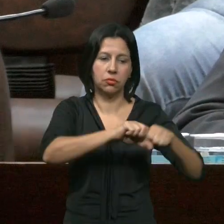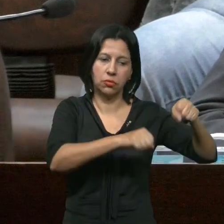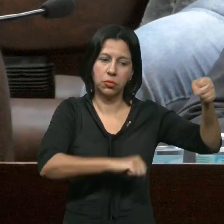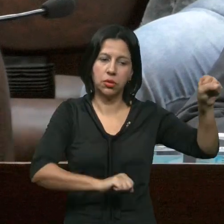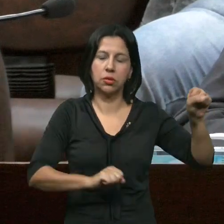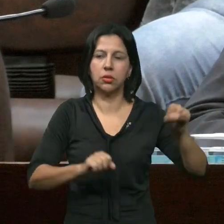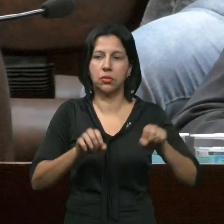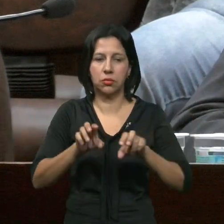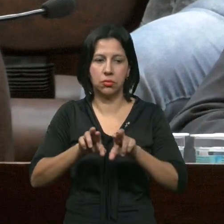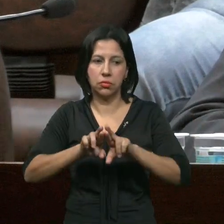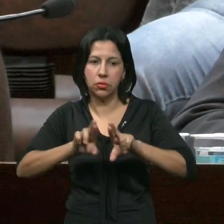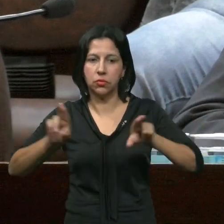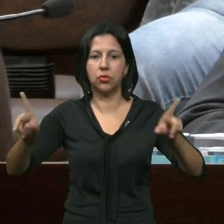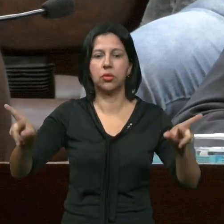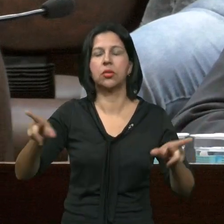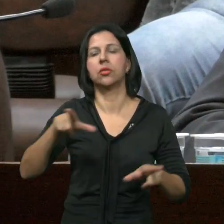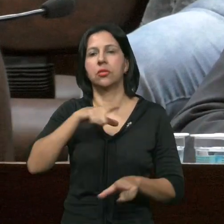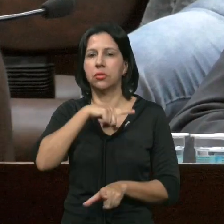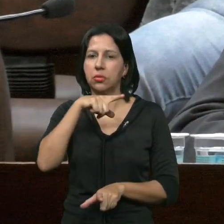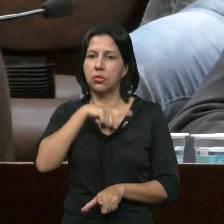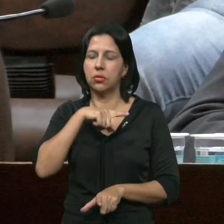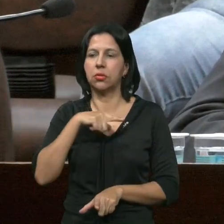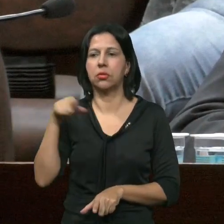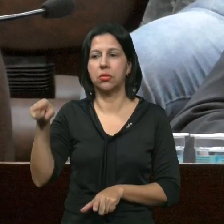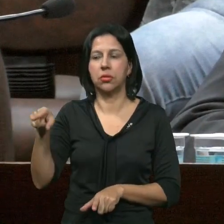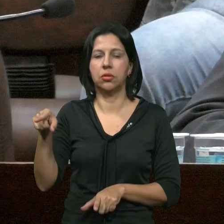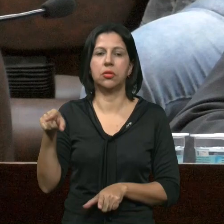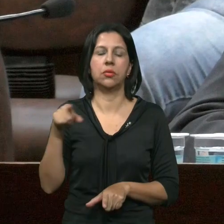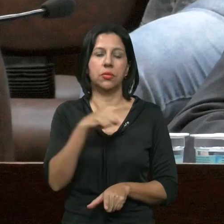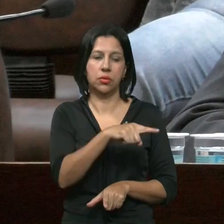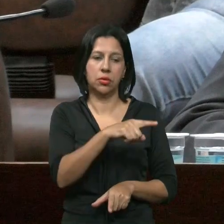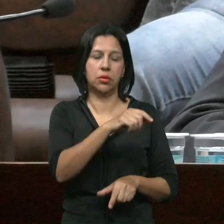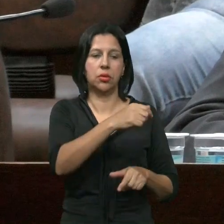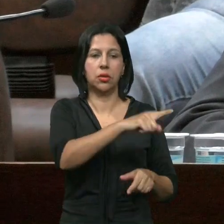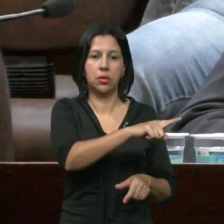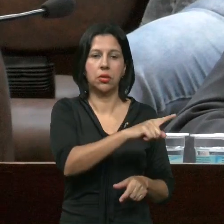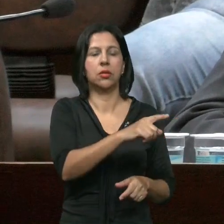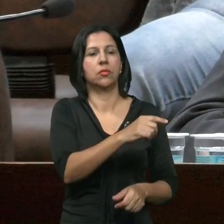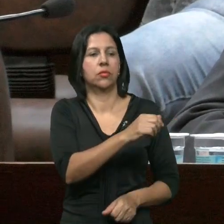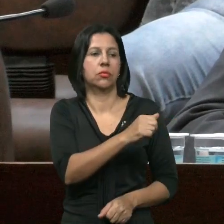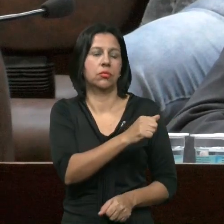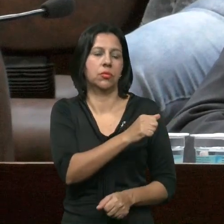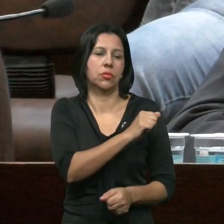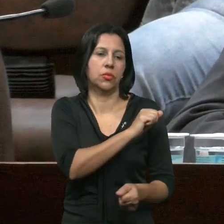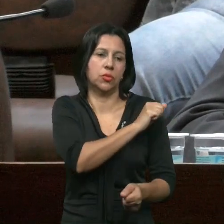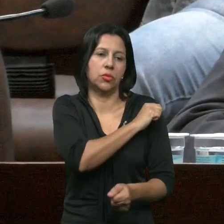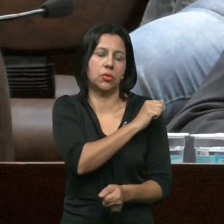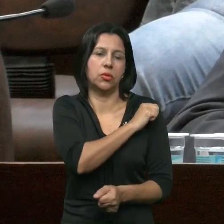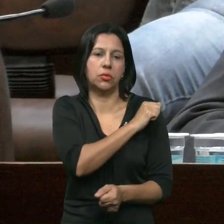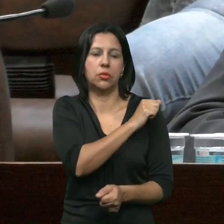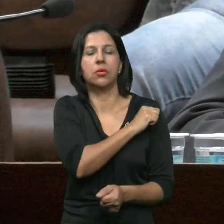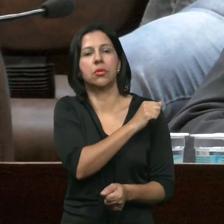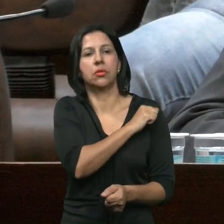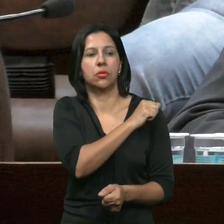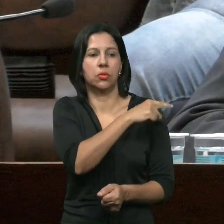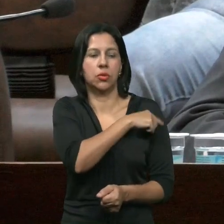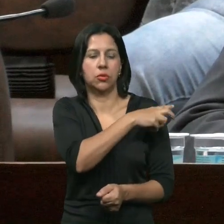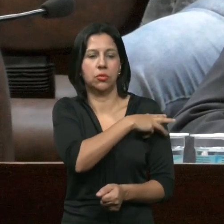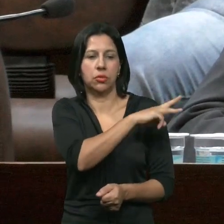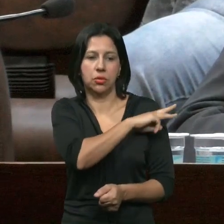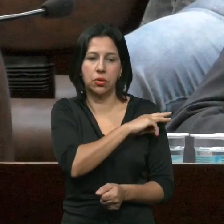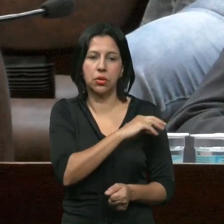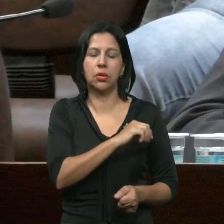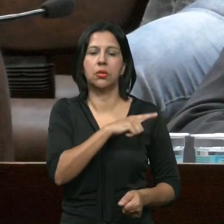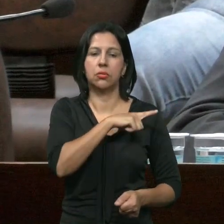enfermagem A formação É do ensino Fundamental E do técnico De enfermagem De nível médio